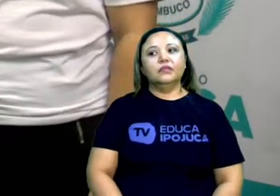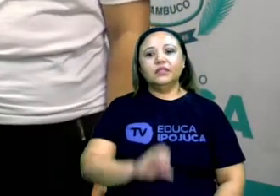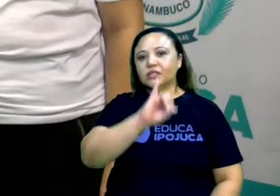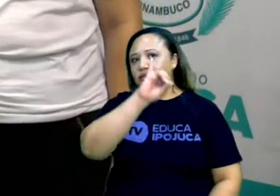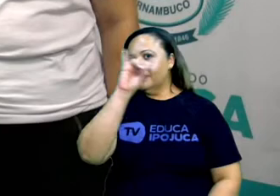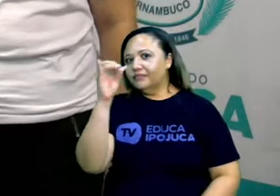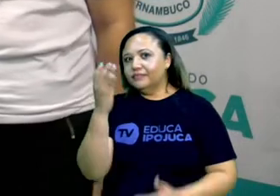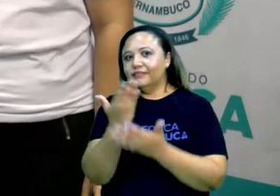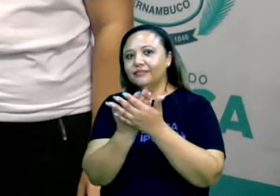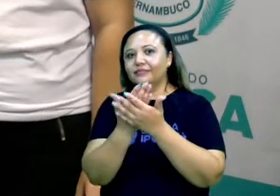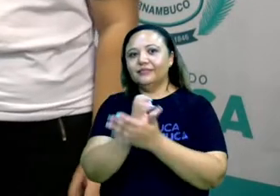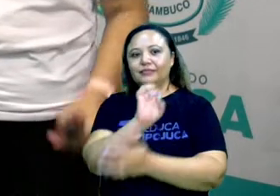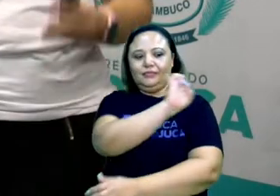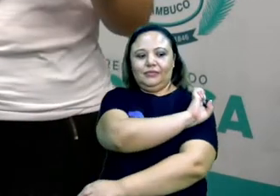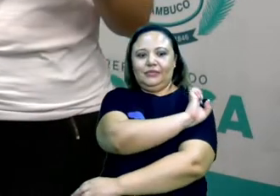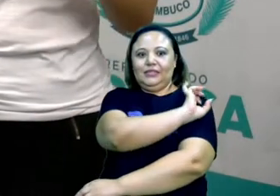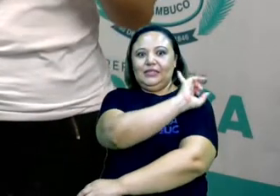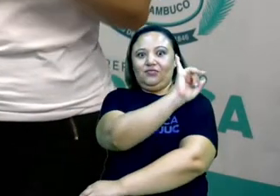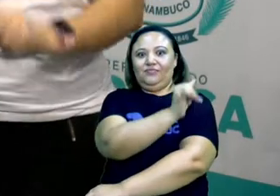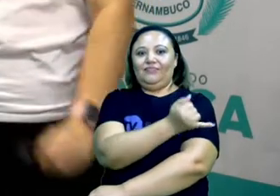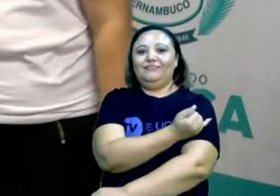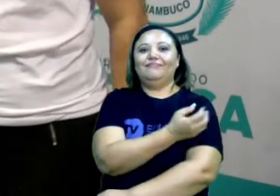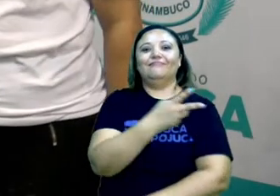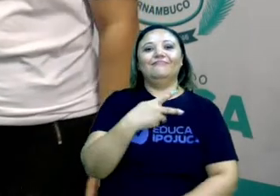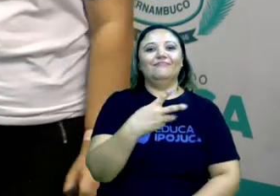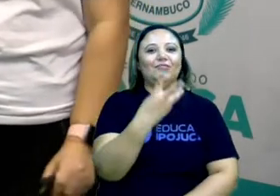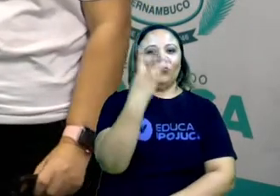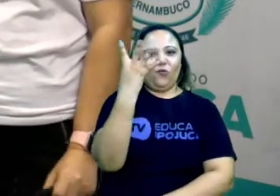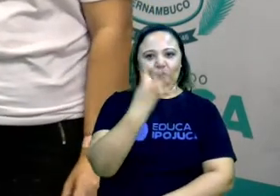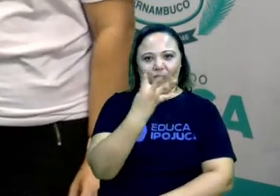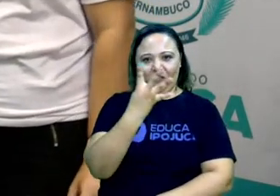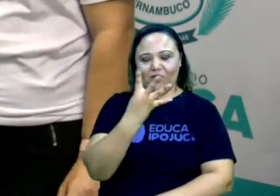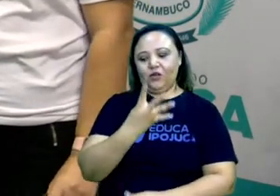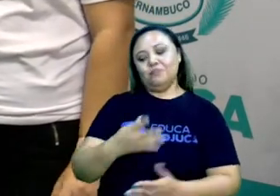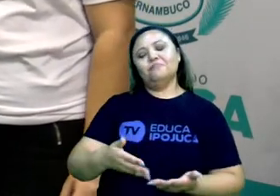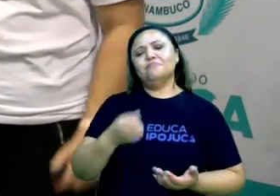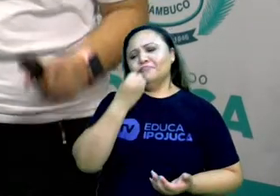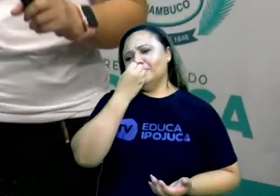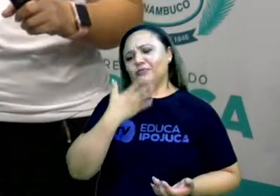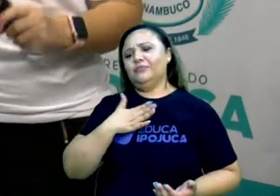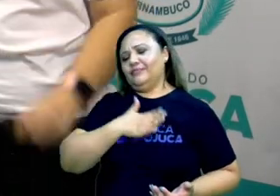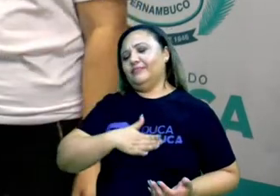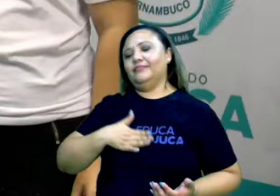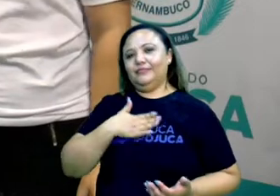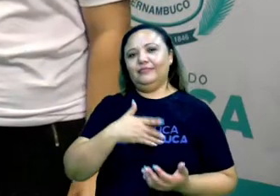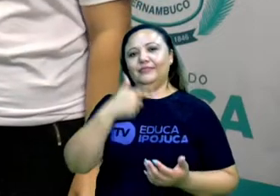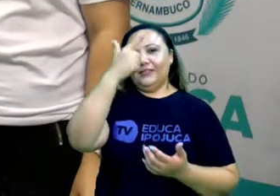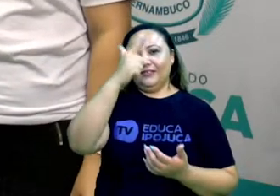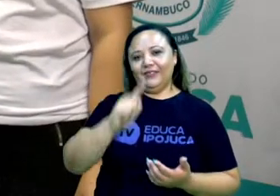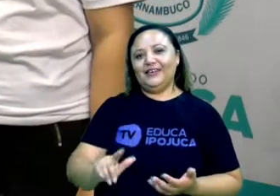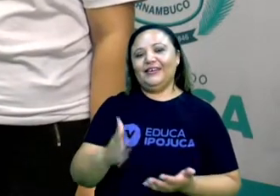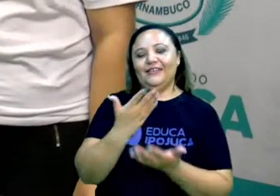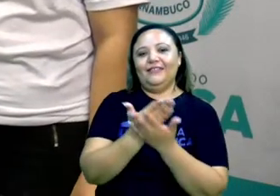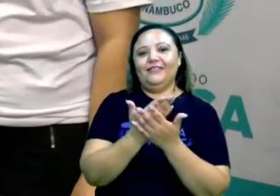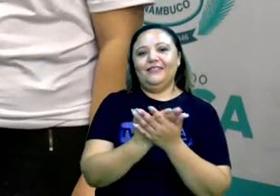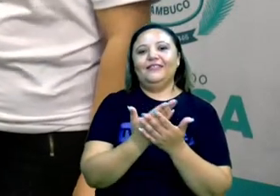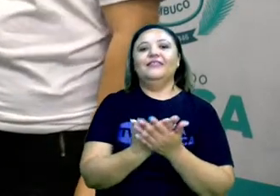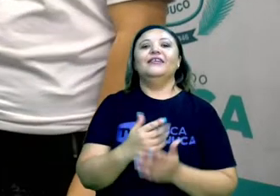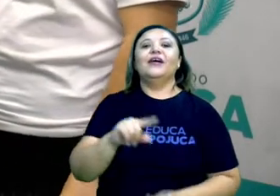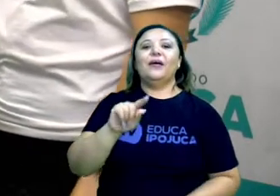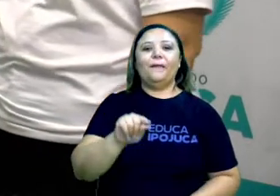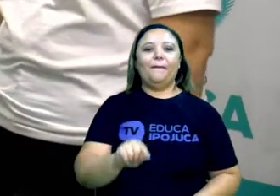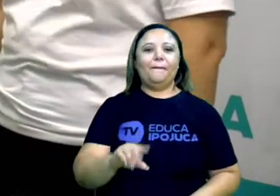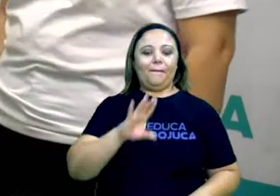Olá, estudantes da EJA4! Que bom estarmos juntos para mais uma aula de língua portuguesa. Eu sou a professora Roseana Importel.